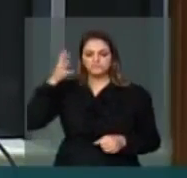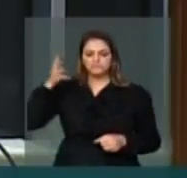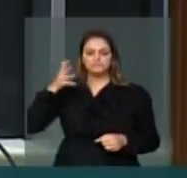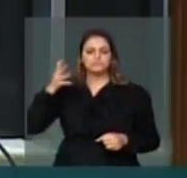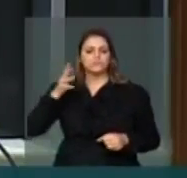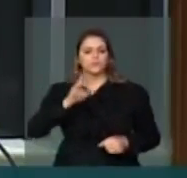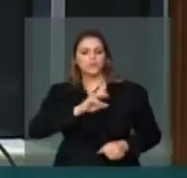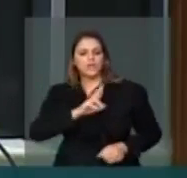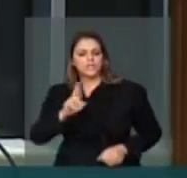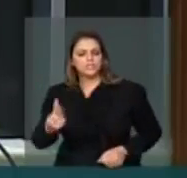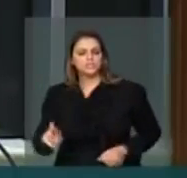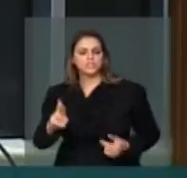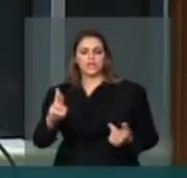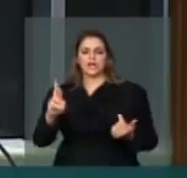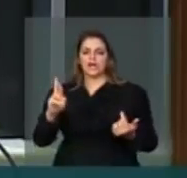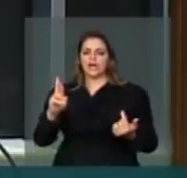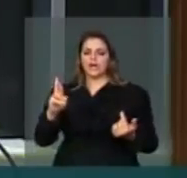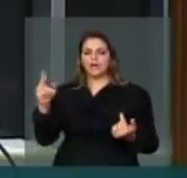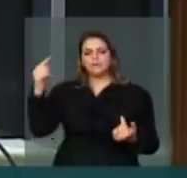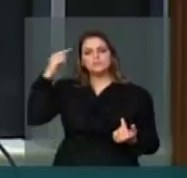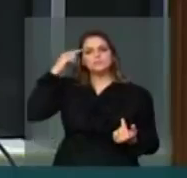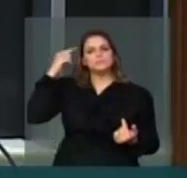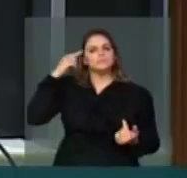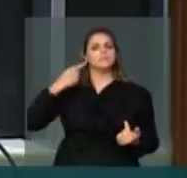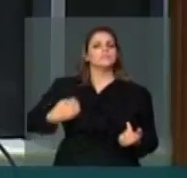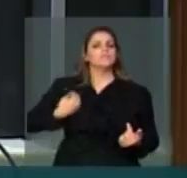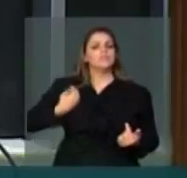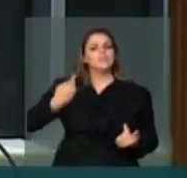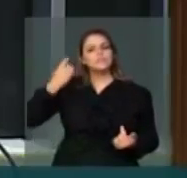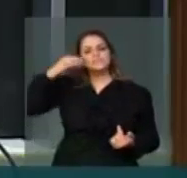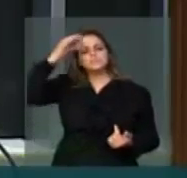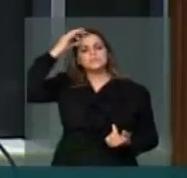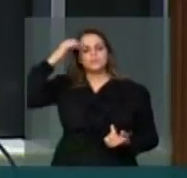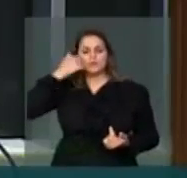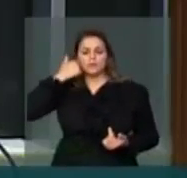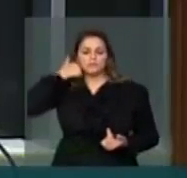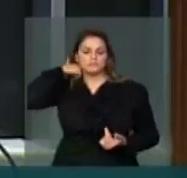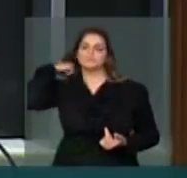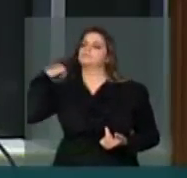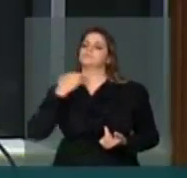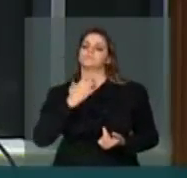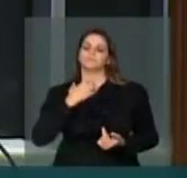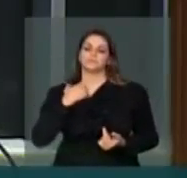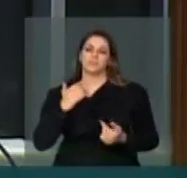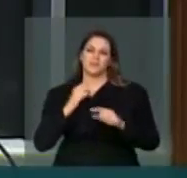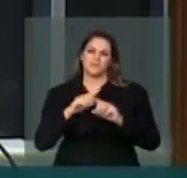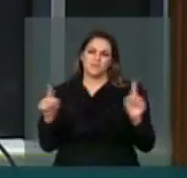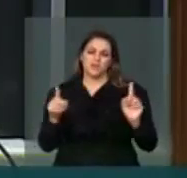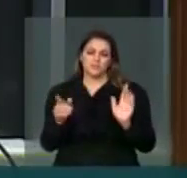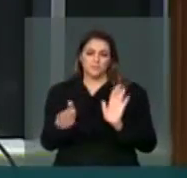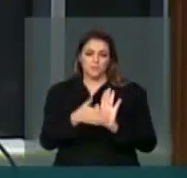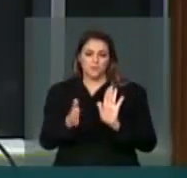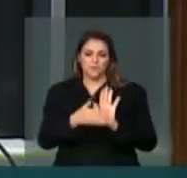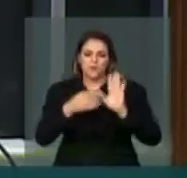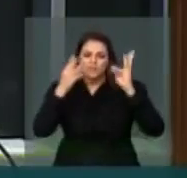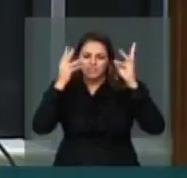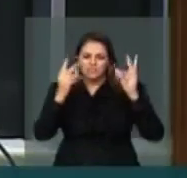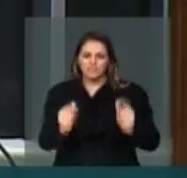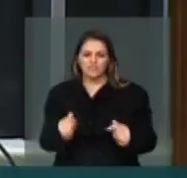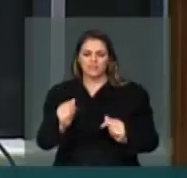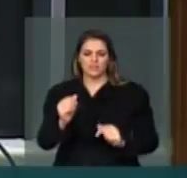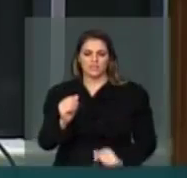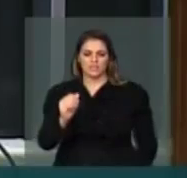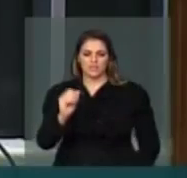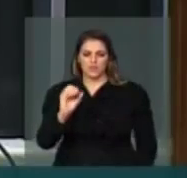da subjetividade humana e de forma gregária. Mas a proposta detalhada da OAB-CNBB